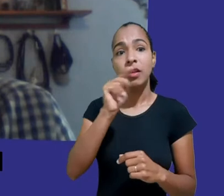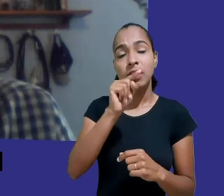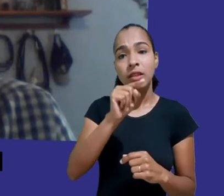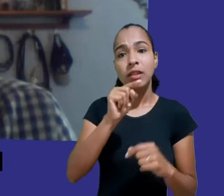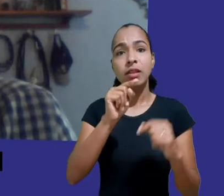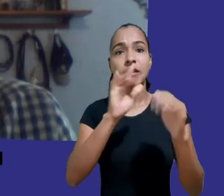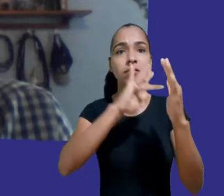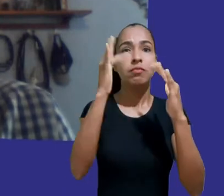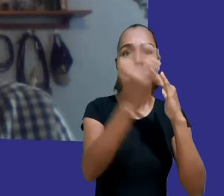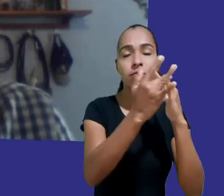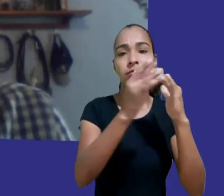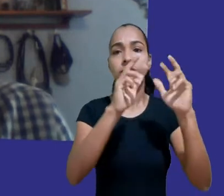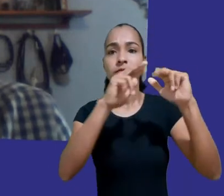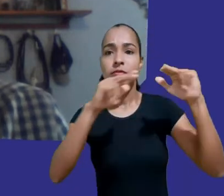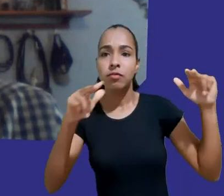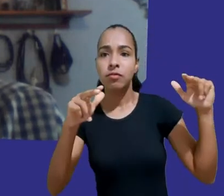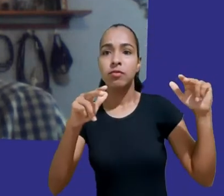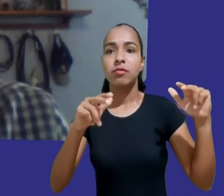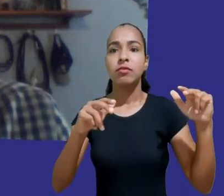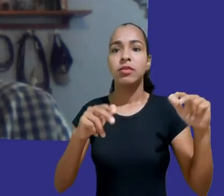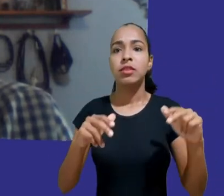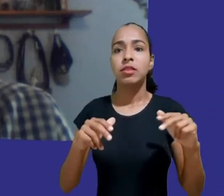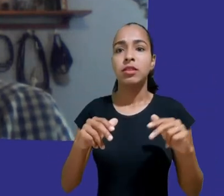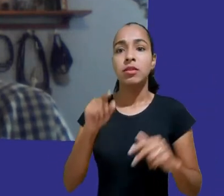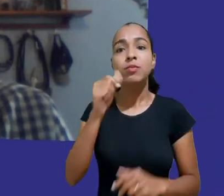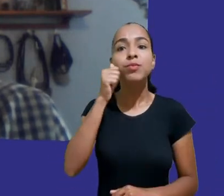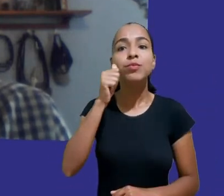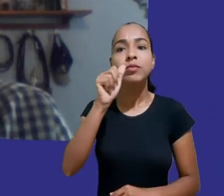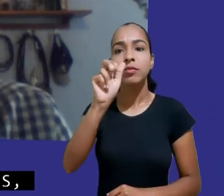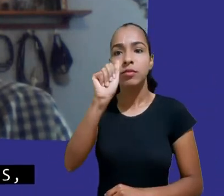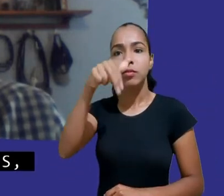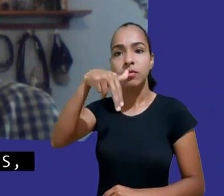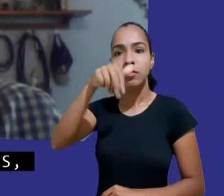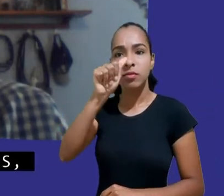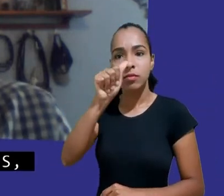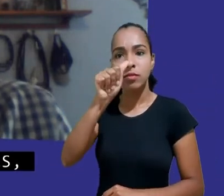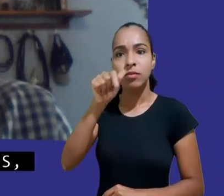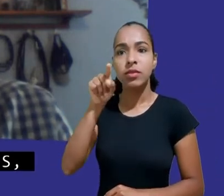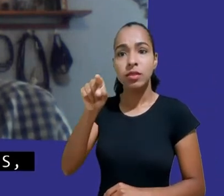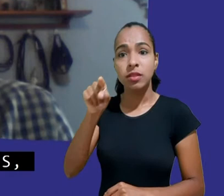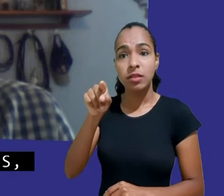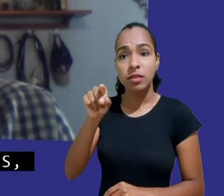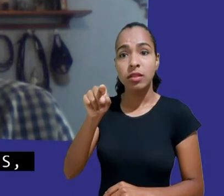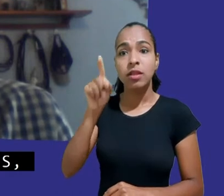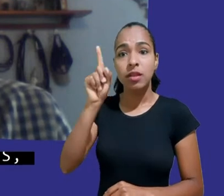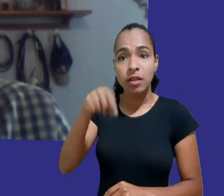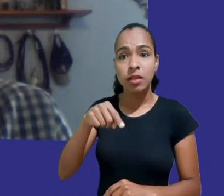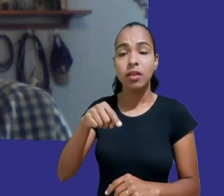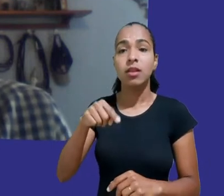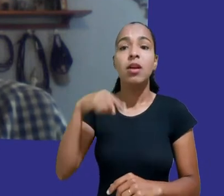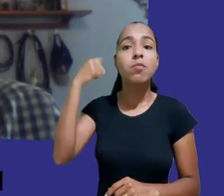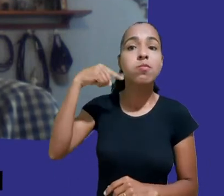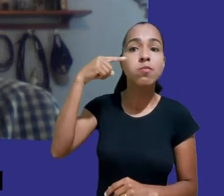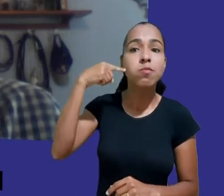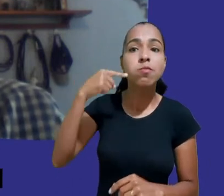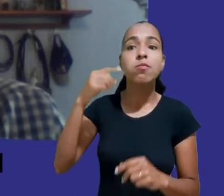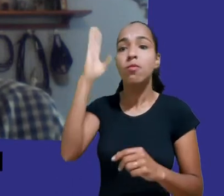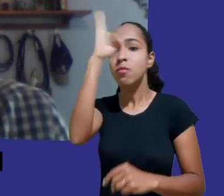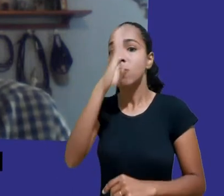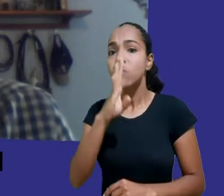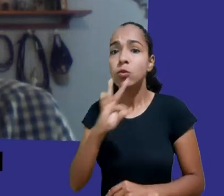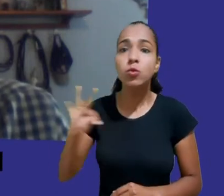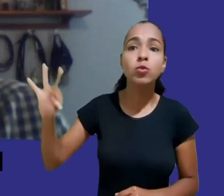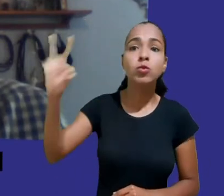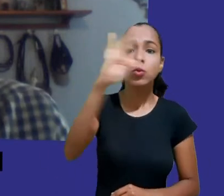advogada Ana Frazão, que é presidente da Comissão de Direito Econômico da Ordem dos Advogados do Brasil e professora adjunta de Direito Civil e Comercial